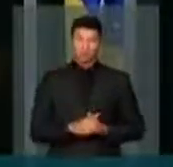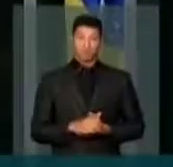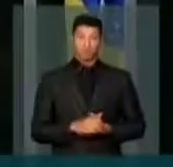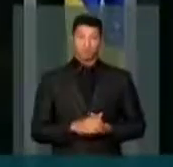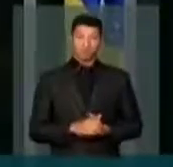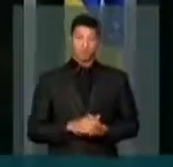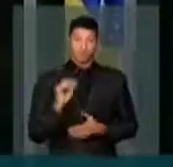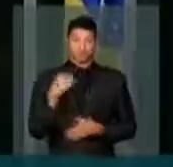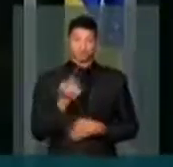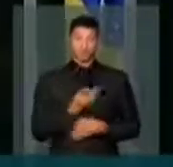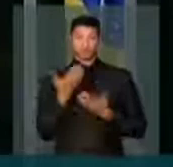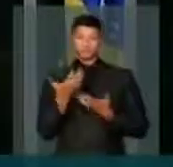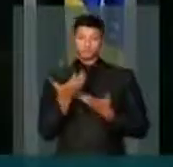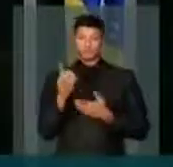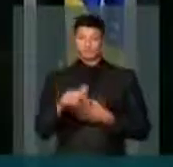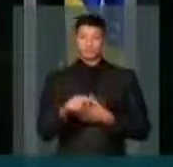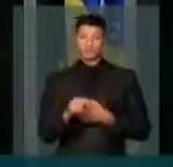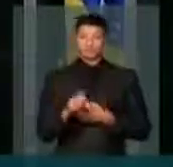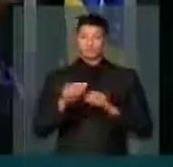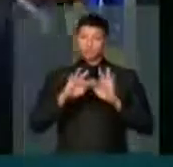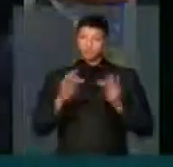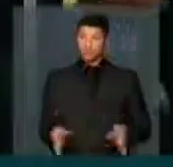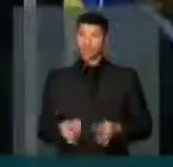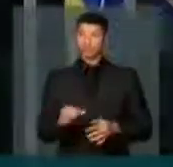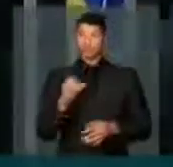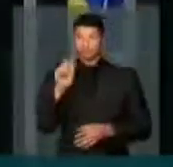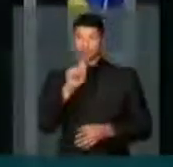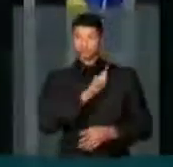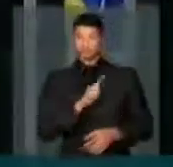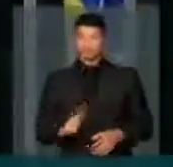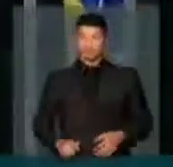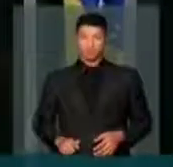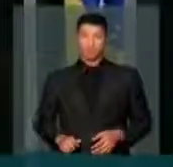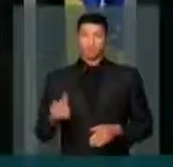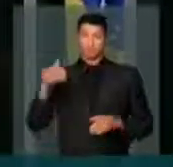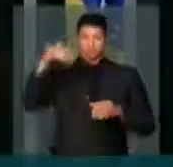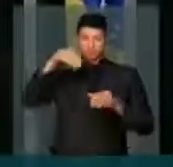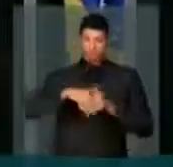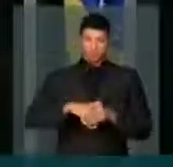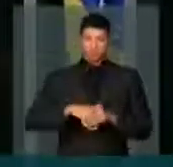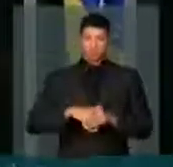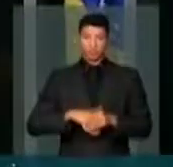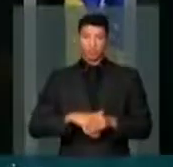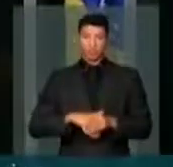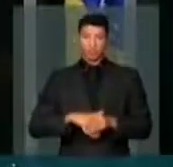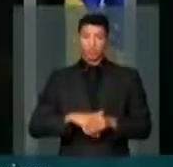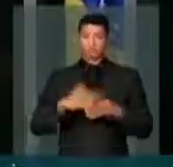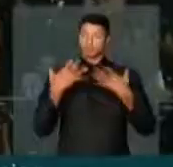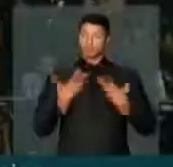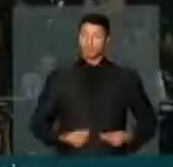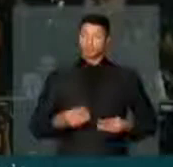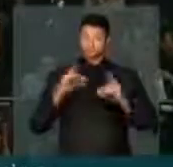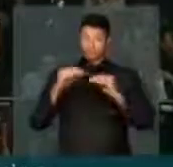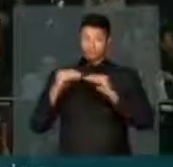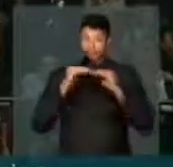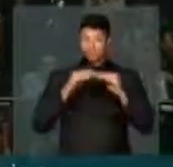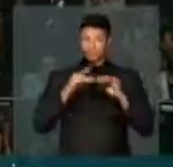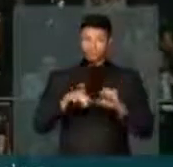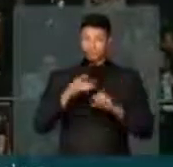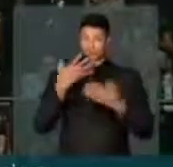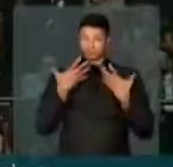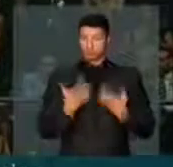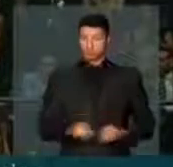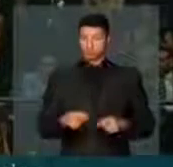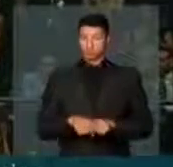O que nós queremos é simplesmente que o governo vote, aceite a democracia e